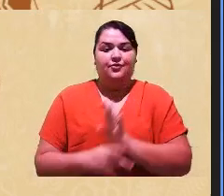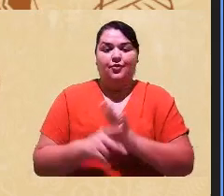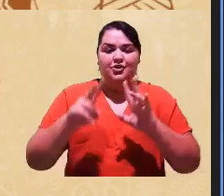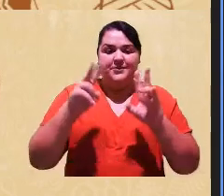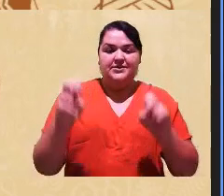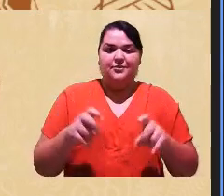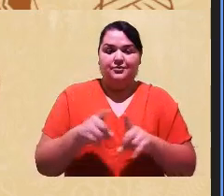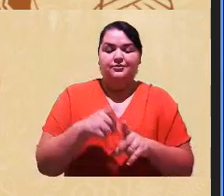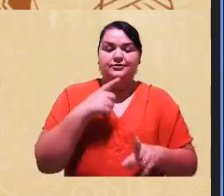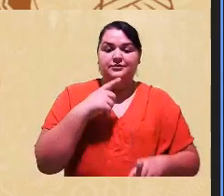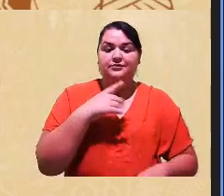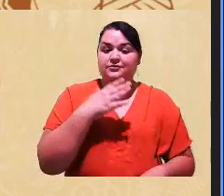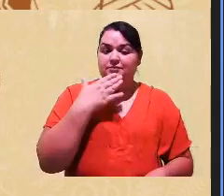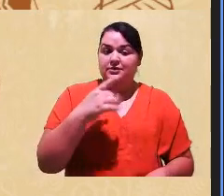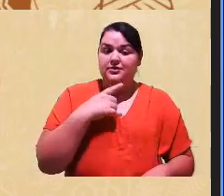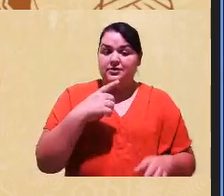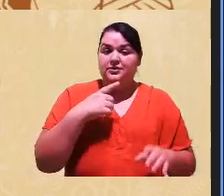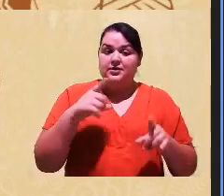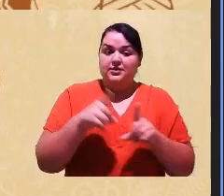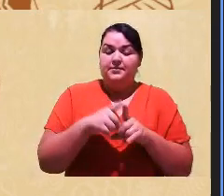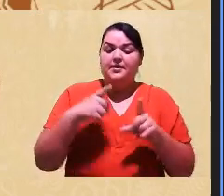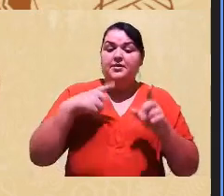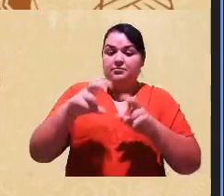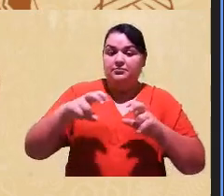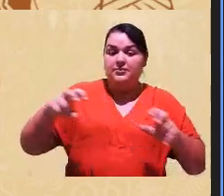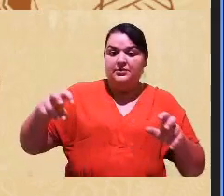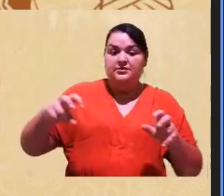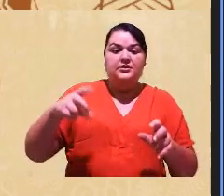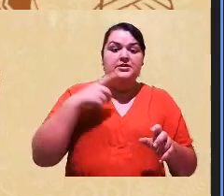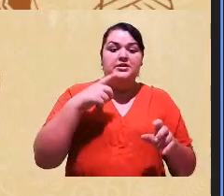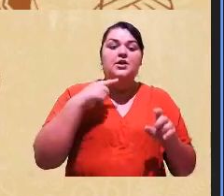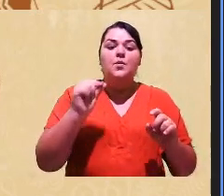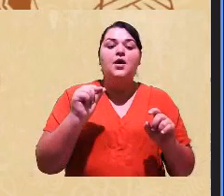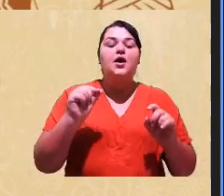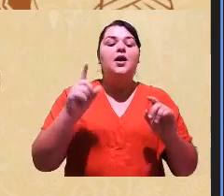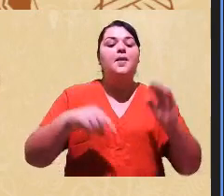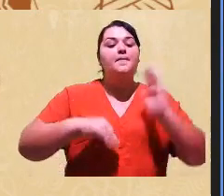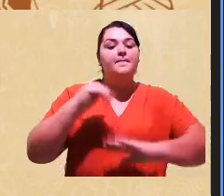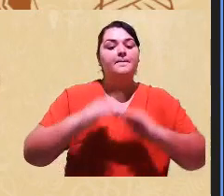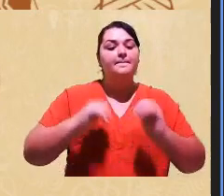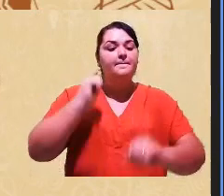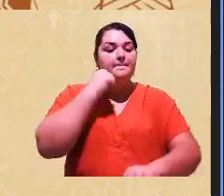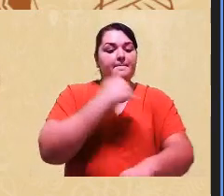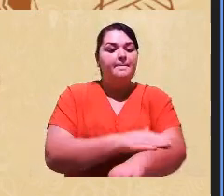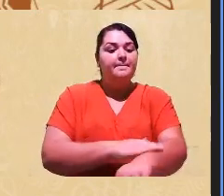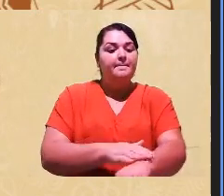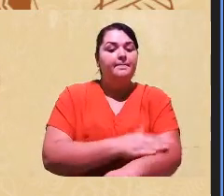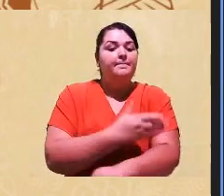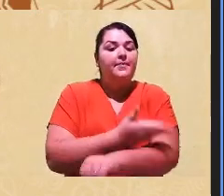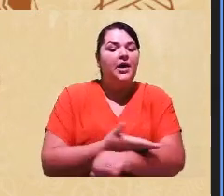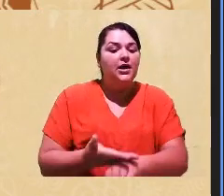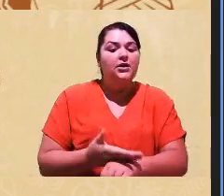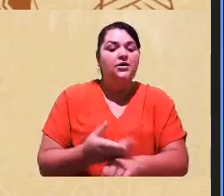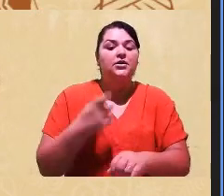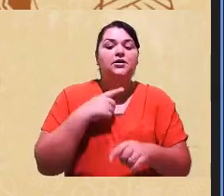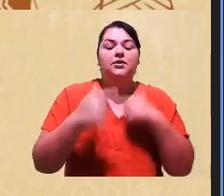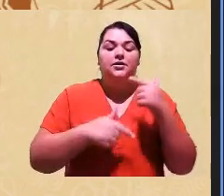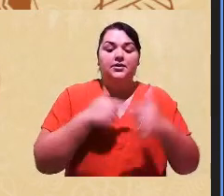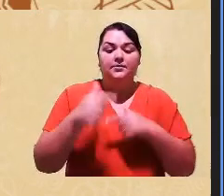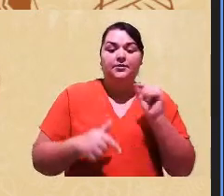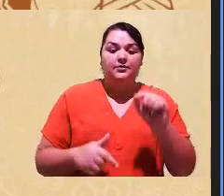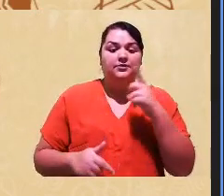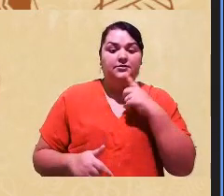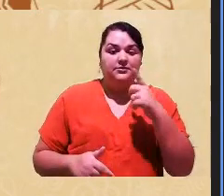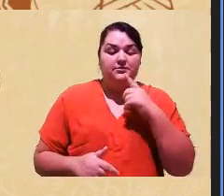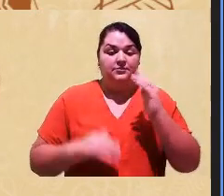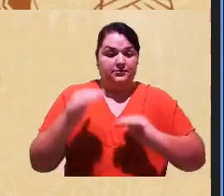a banca porque eu acho que eu não sou pardo, né? Então, assim, estou trabalhando um pouco para a gente fazer esse processo de